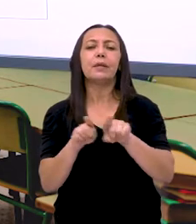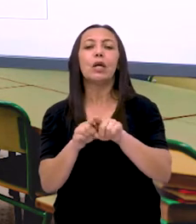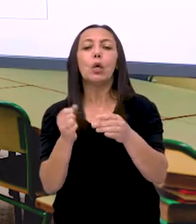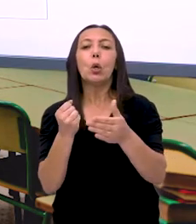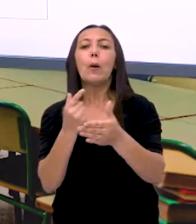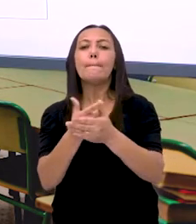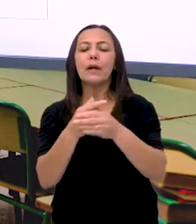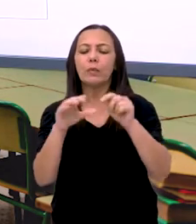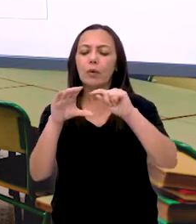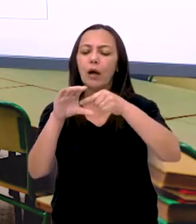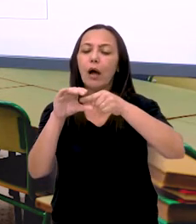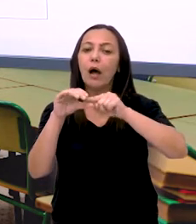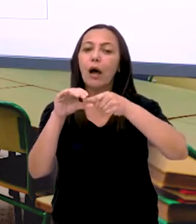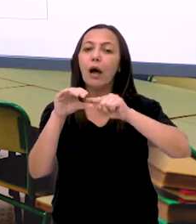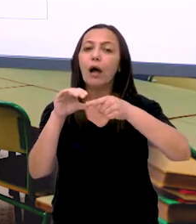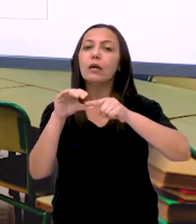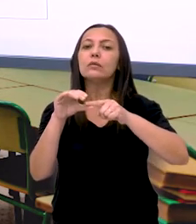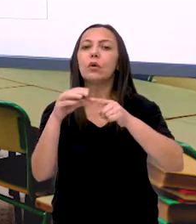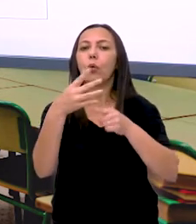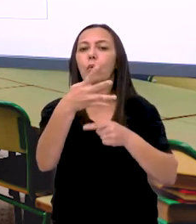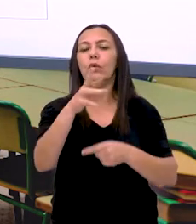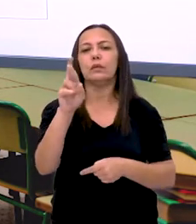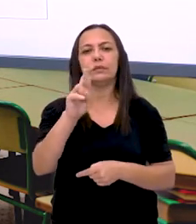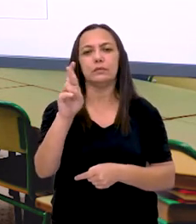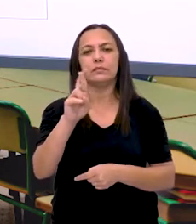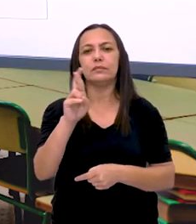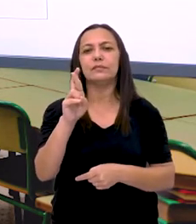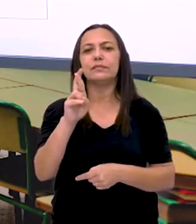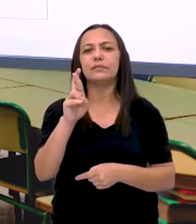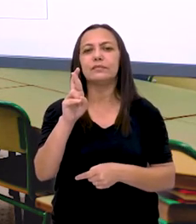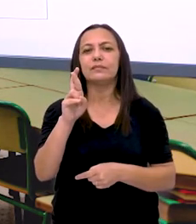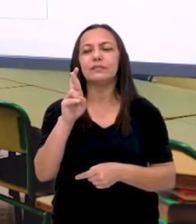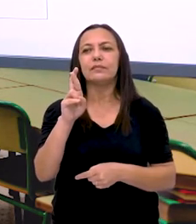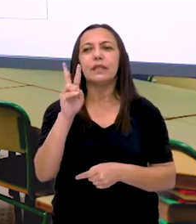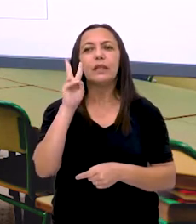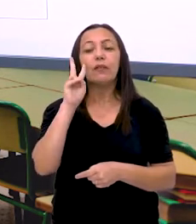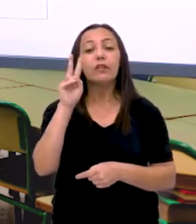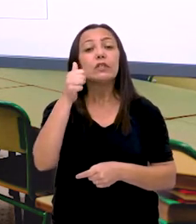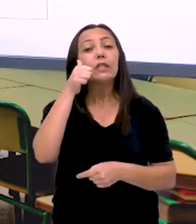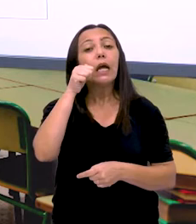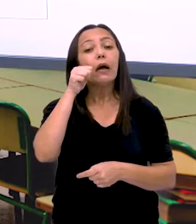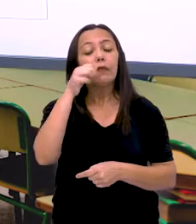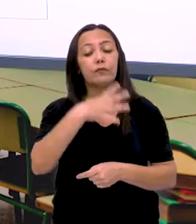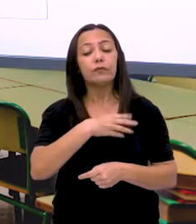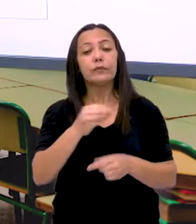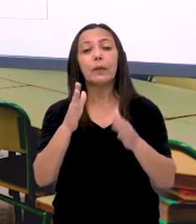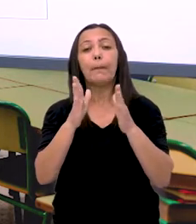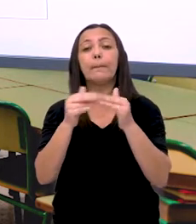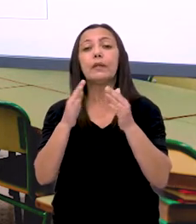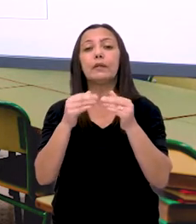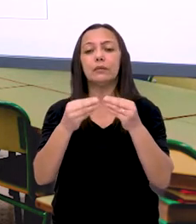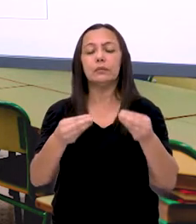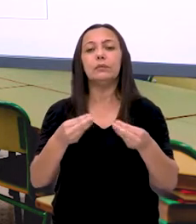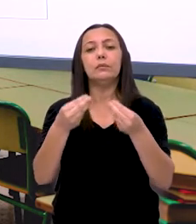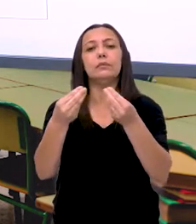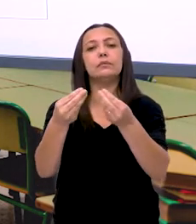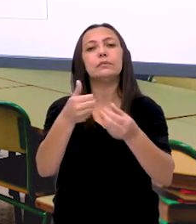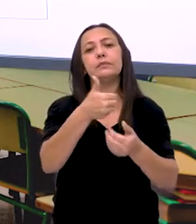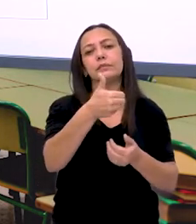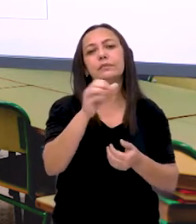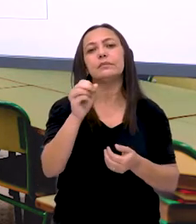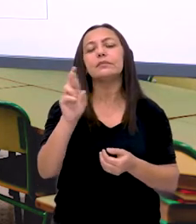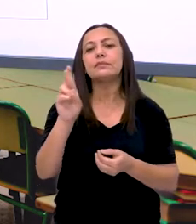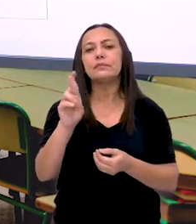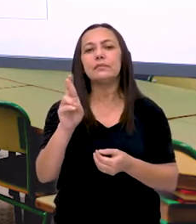Compramos um apontador por quatro reais. Veja só lá o que Marina pediu à mãe dela. E deu uma nota de